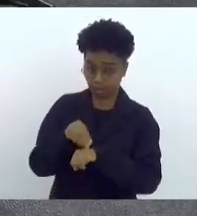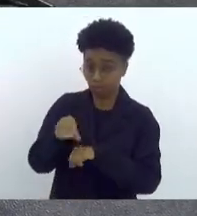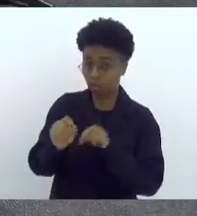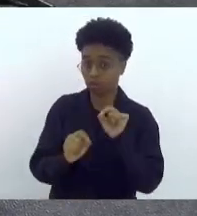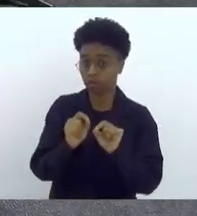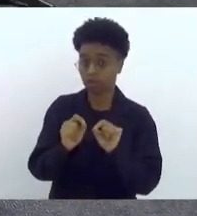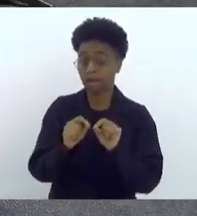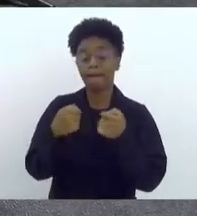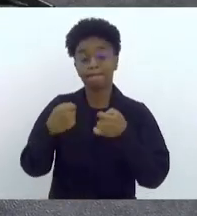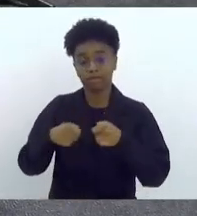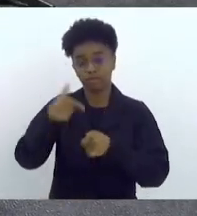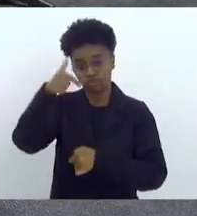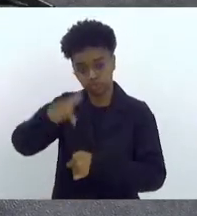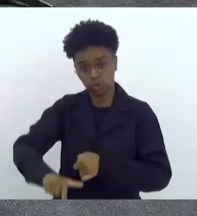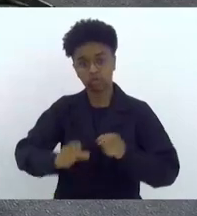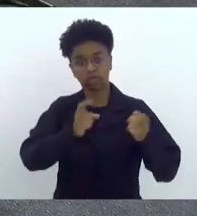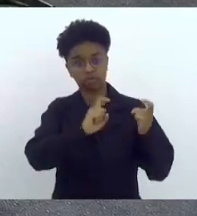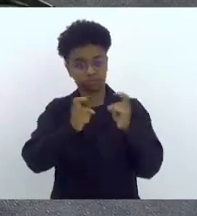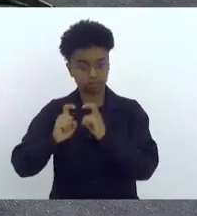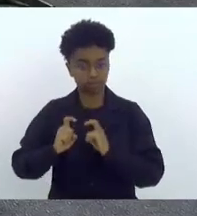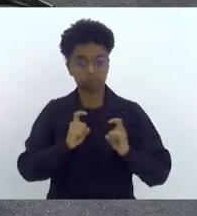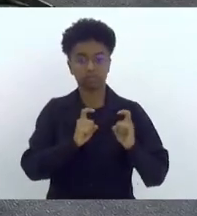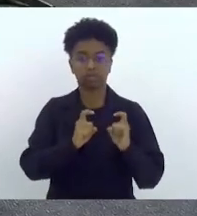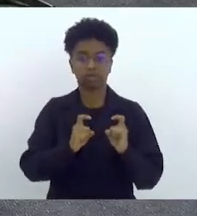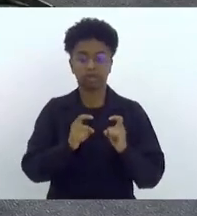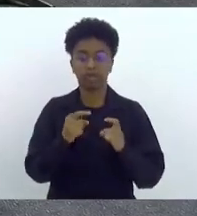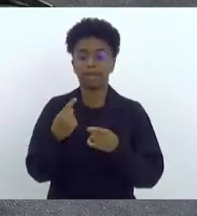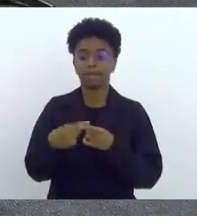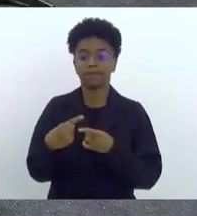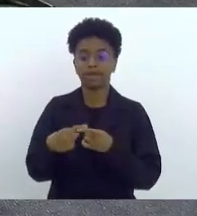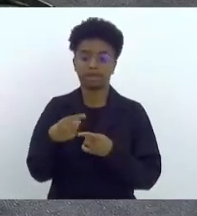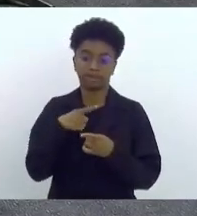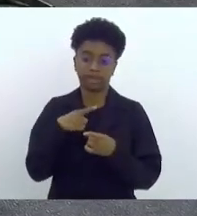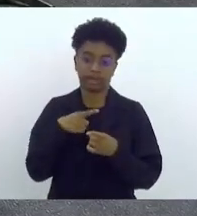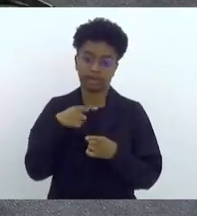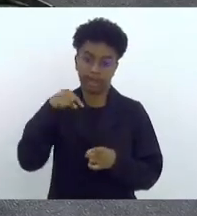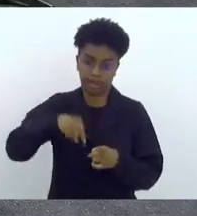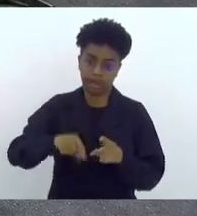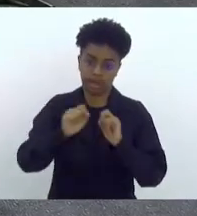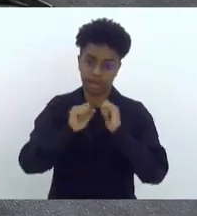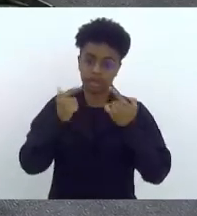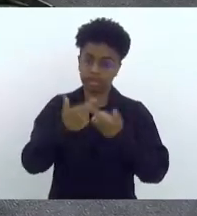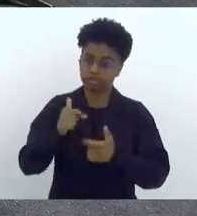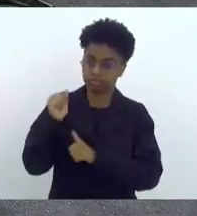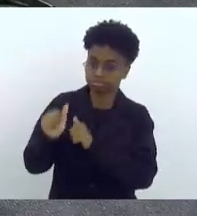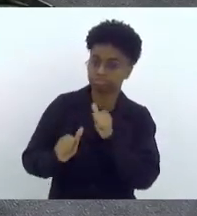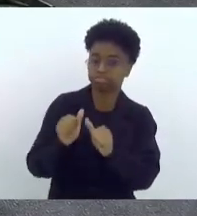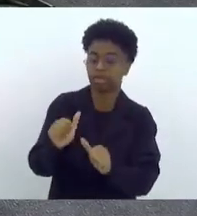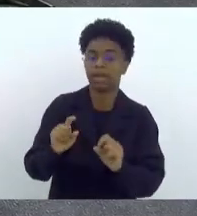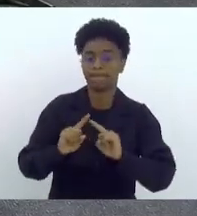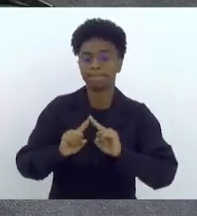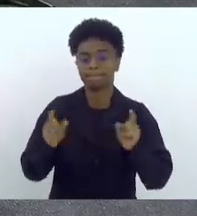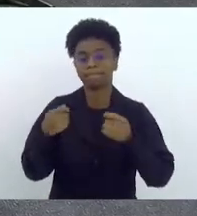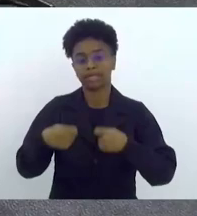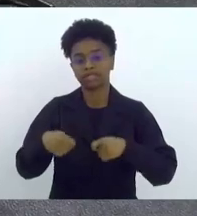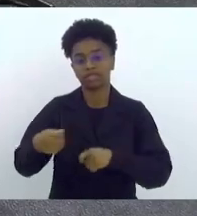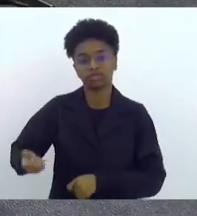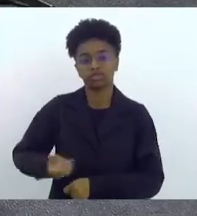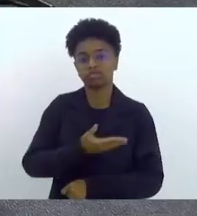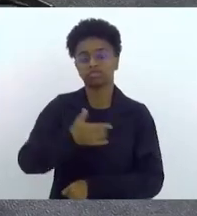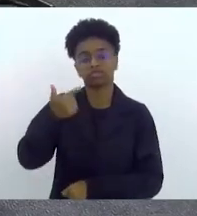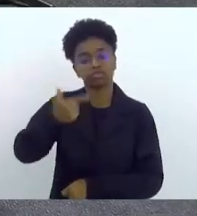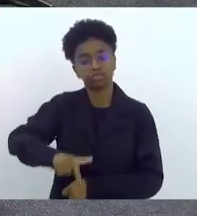que faça uma nova audiência pública, porque nós temos uma assembleia legislativa totalmente renovada, que se faça uma audiência pública,